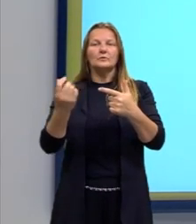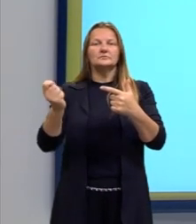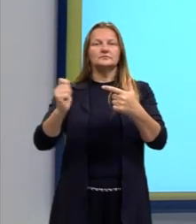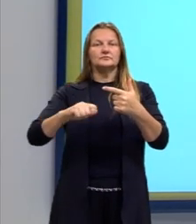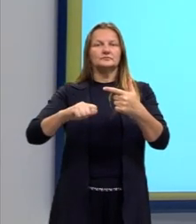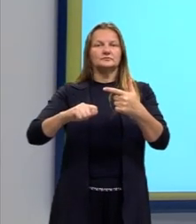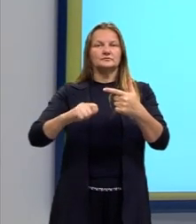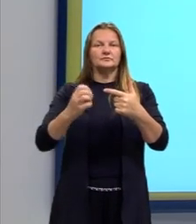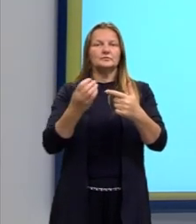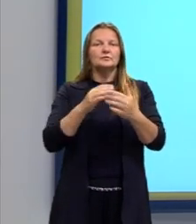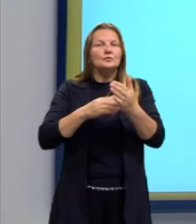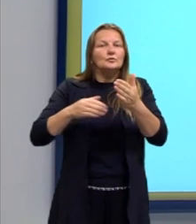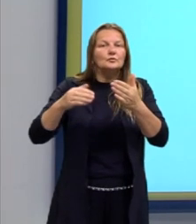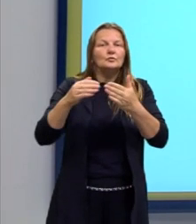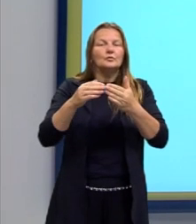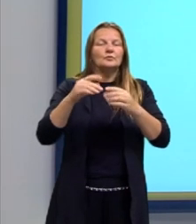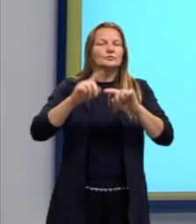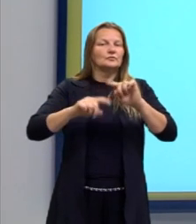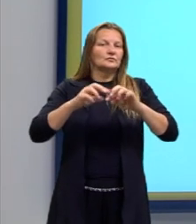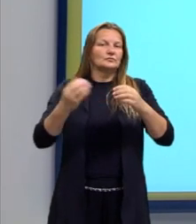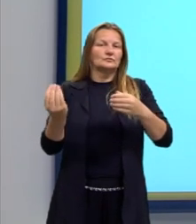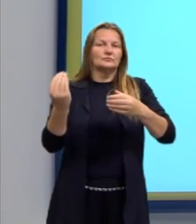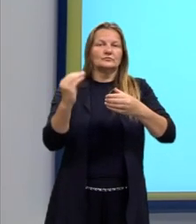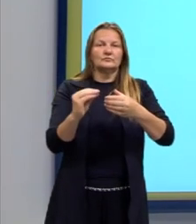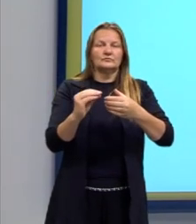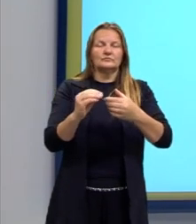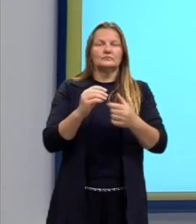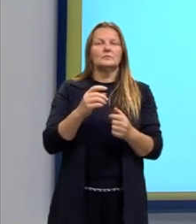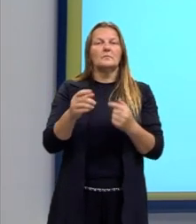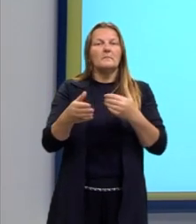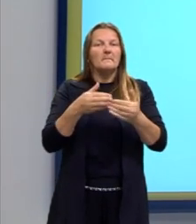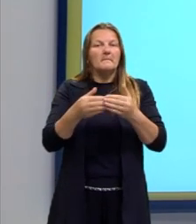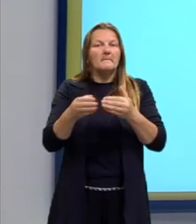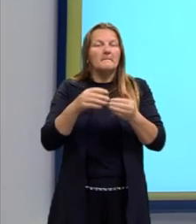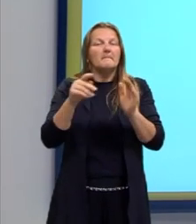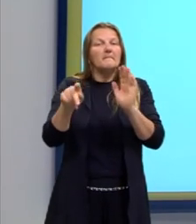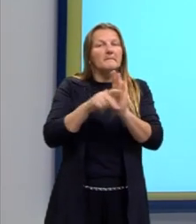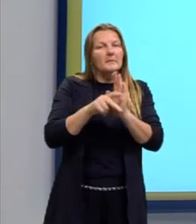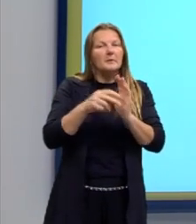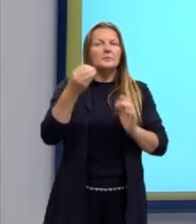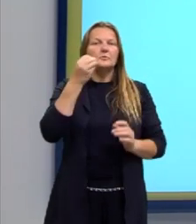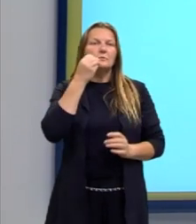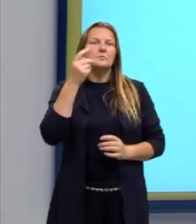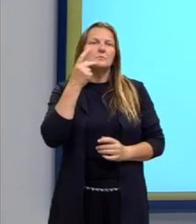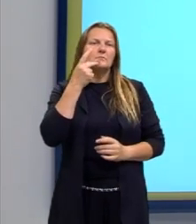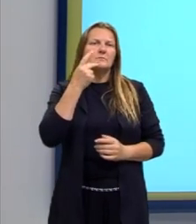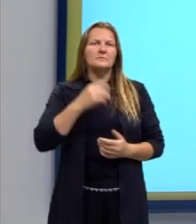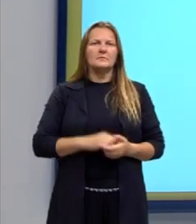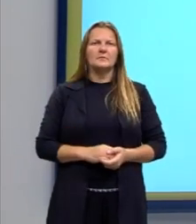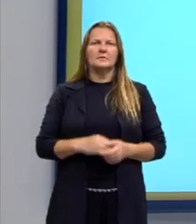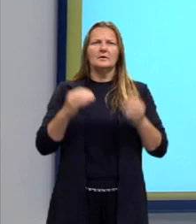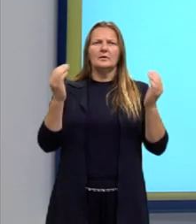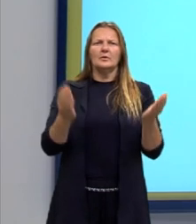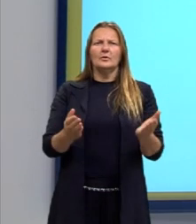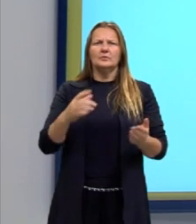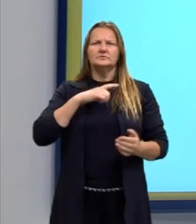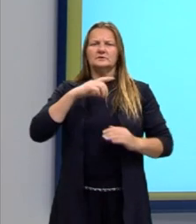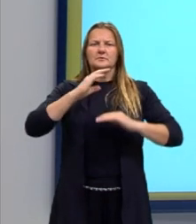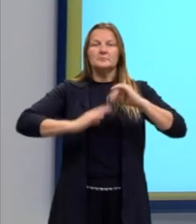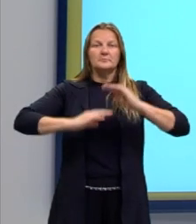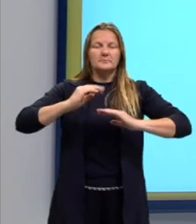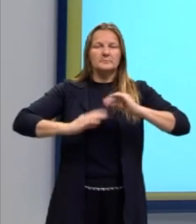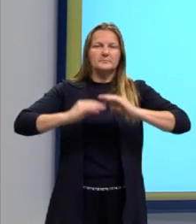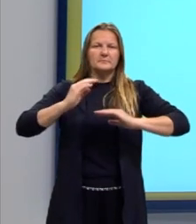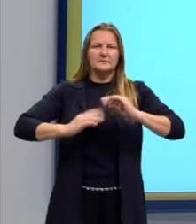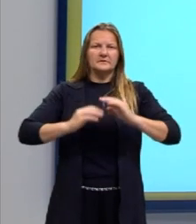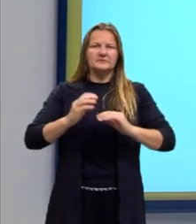por todas as alternativas possíveis. Esse é o cálculo de probabilidade. Hoje, nós vamos praticar, então, um